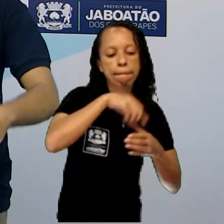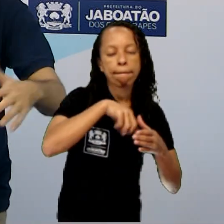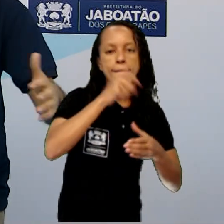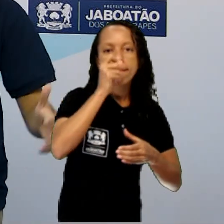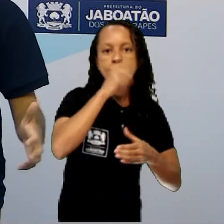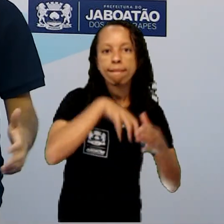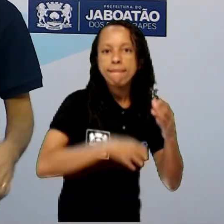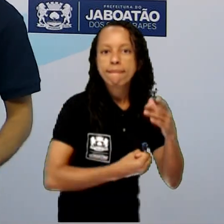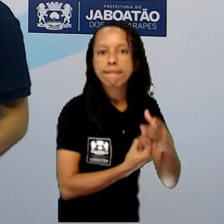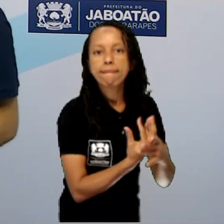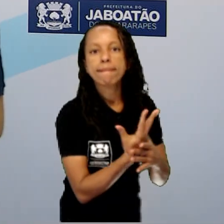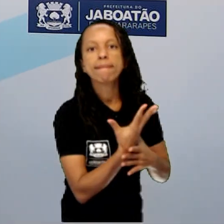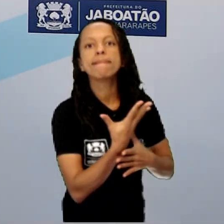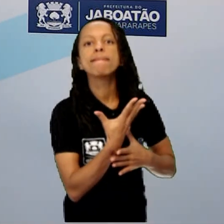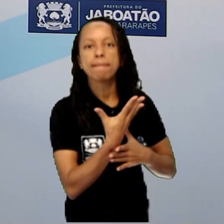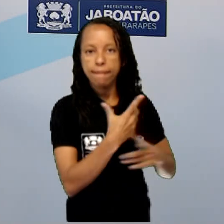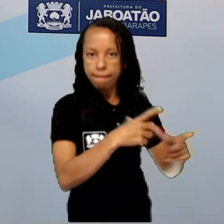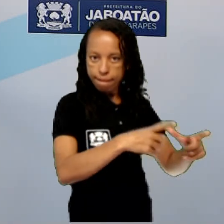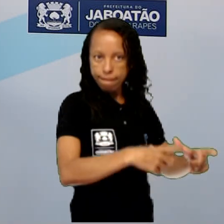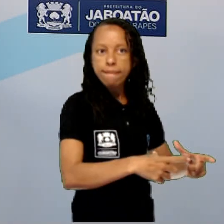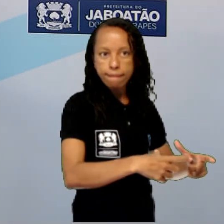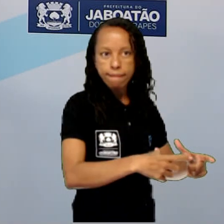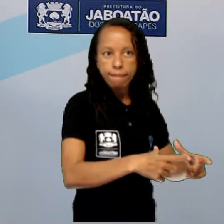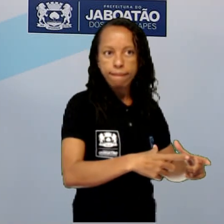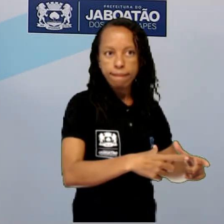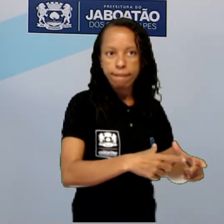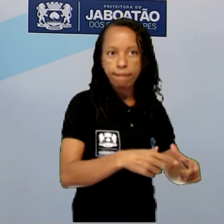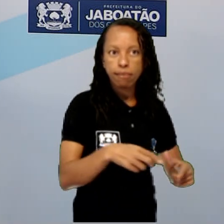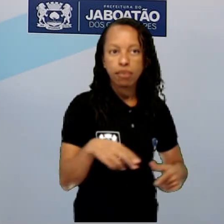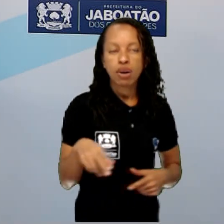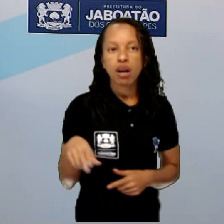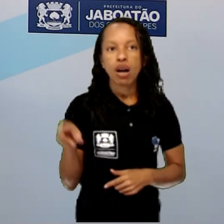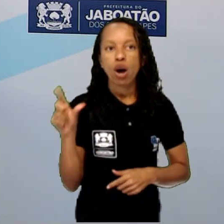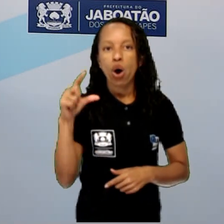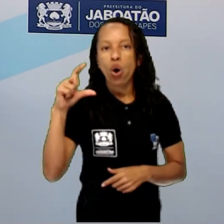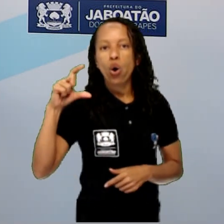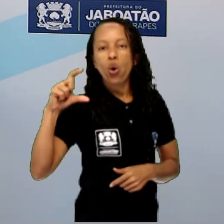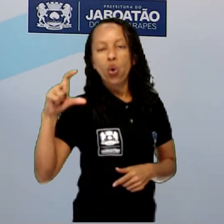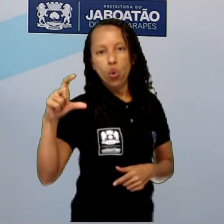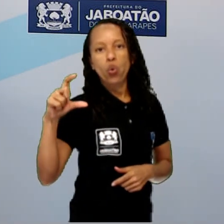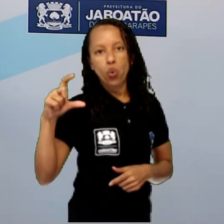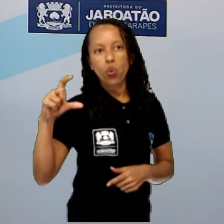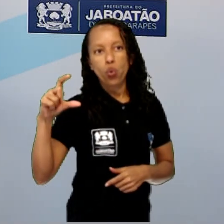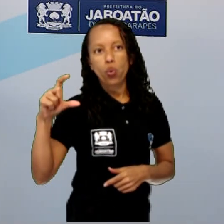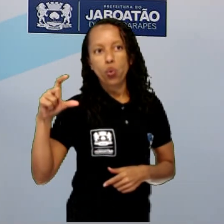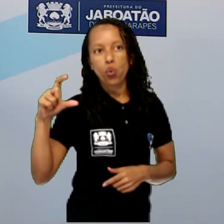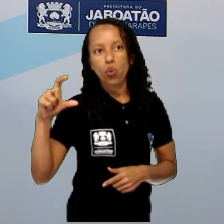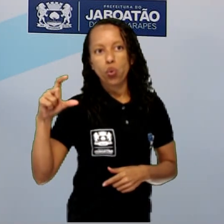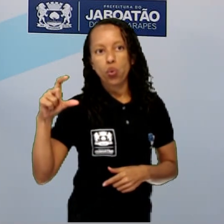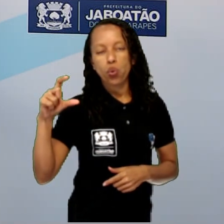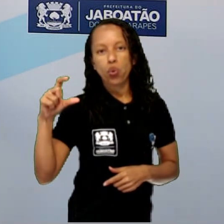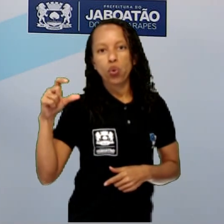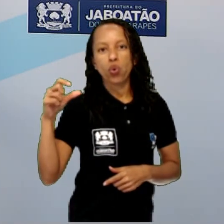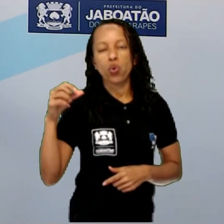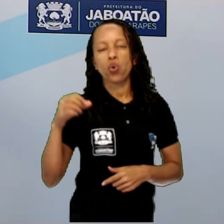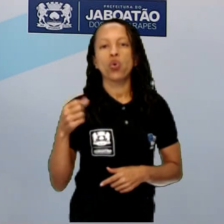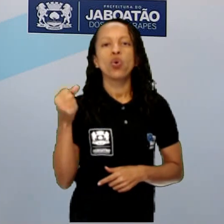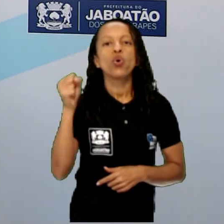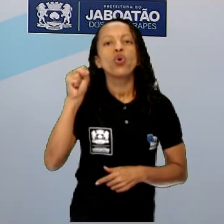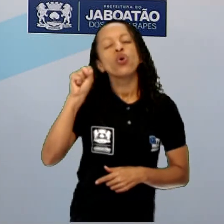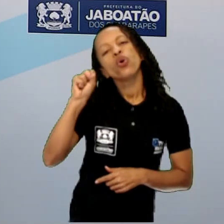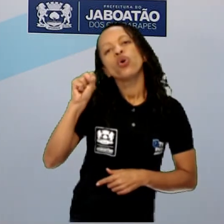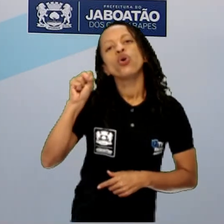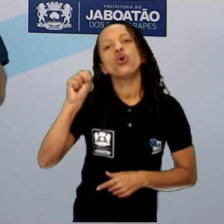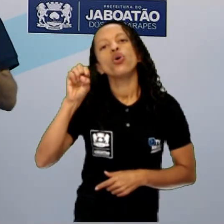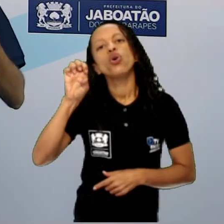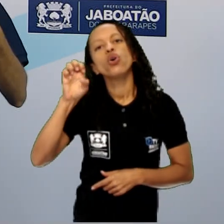naquele local ali. E aí você tá vendo essa palavrinha aqui nova, ó, eu coloquei aqui, terras e seis Marias. O que